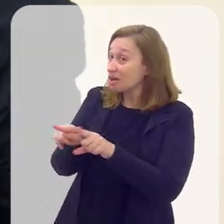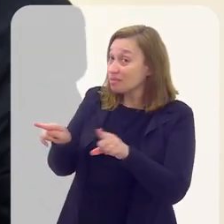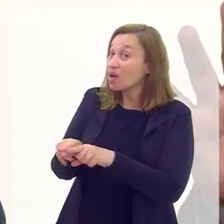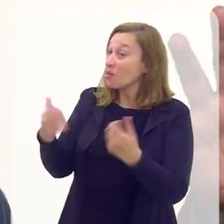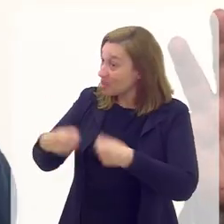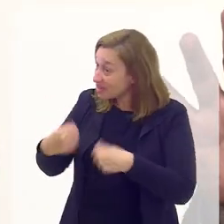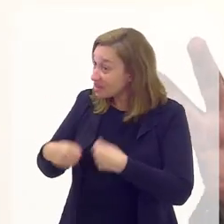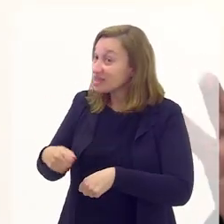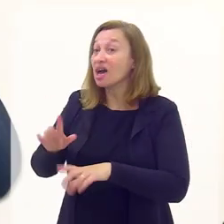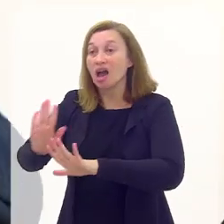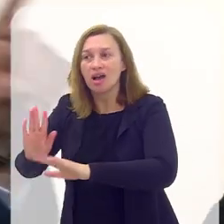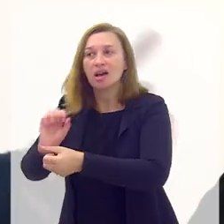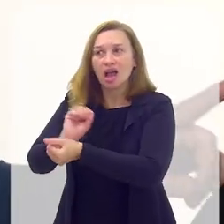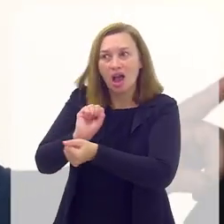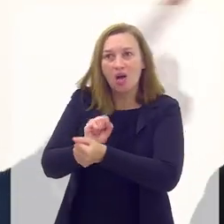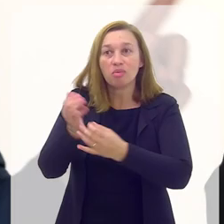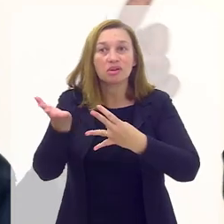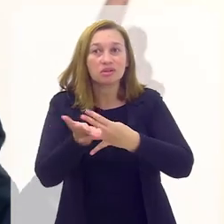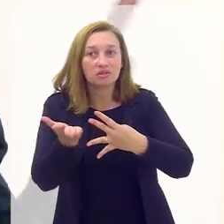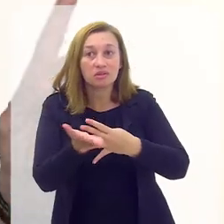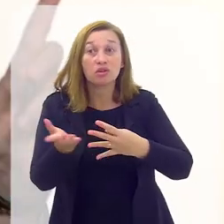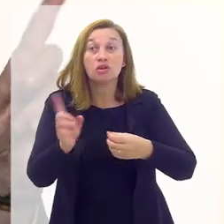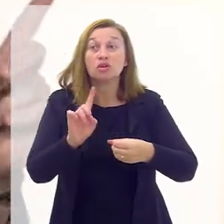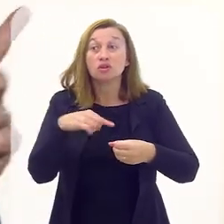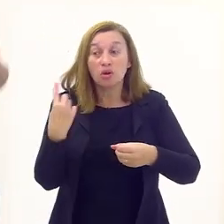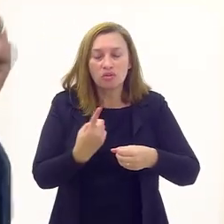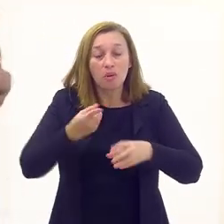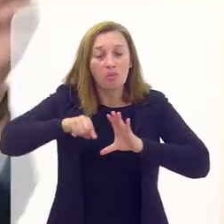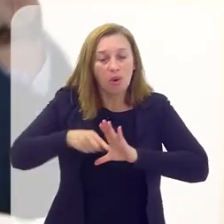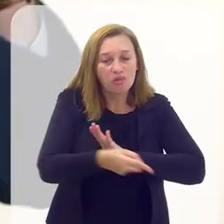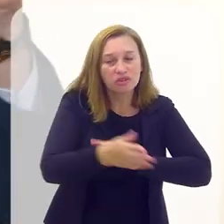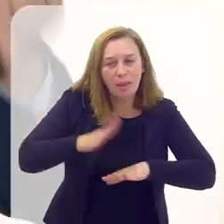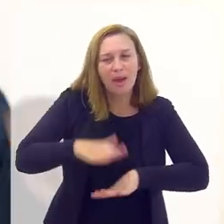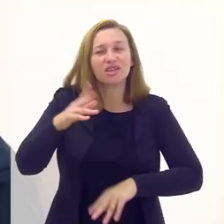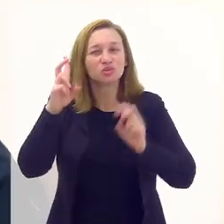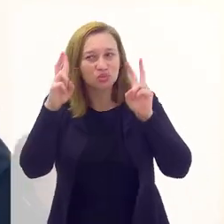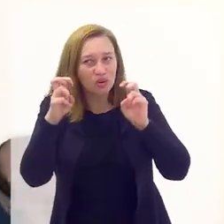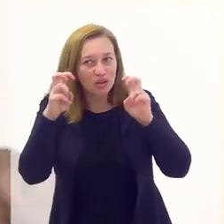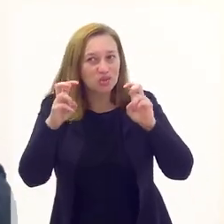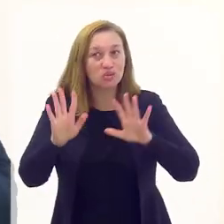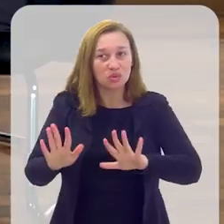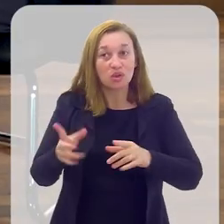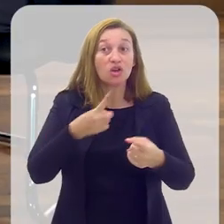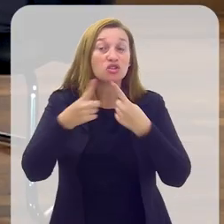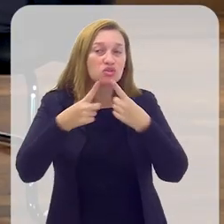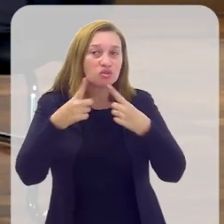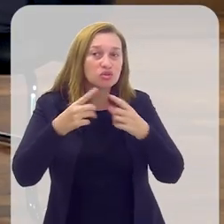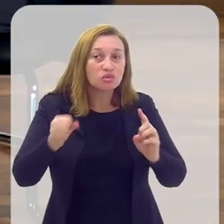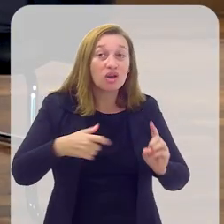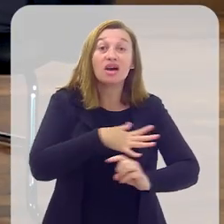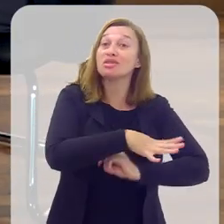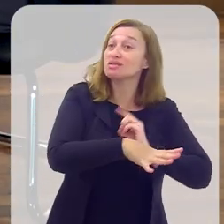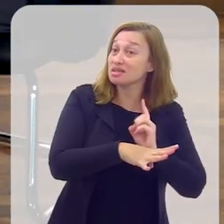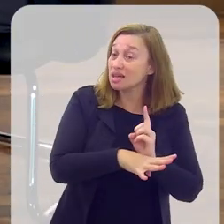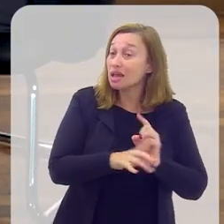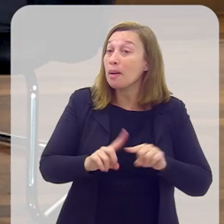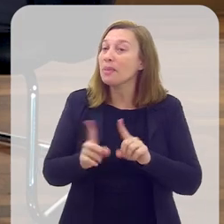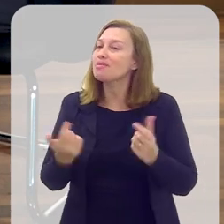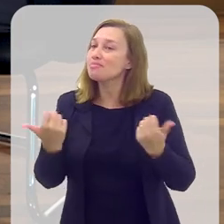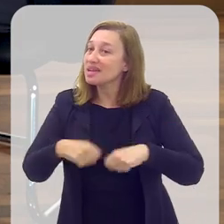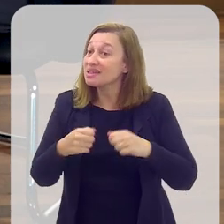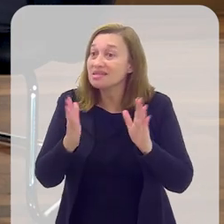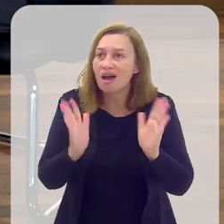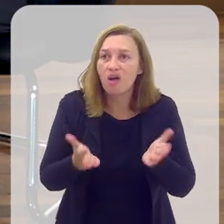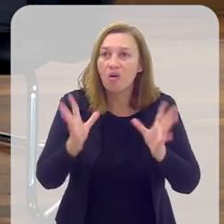episódios no próximo bloco, porque a gente vai trazer um aprofundamento nessa questão, debatendo a questão da sociedade,